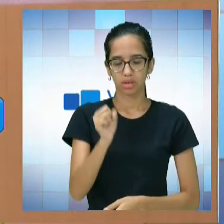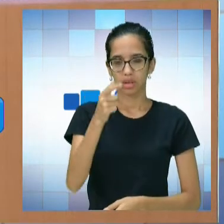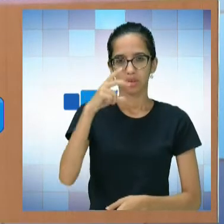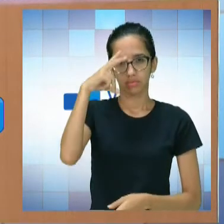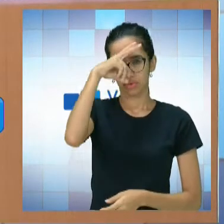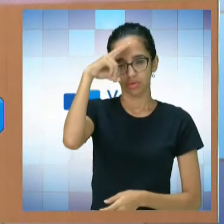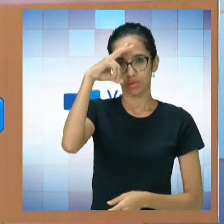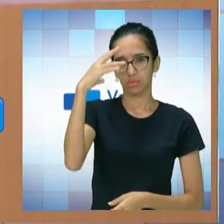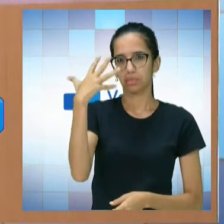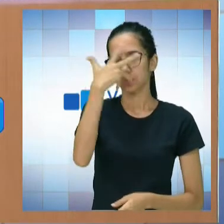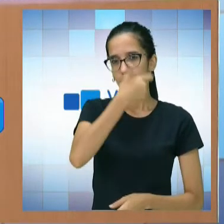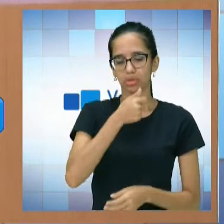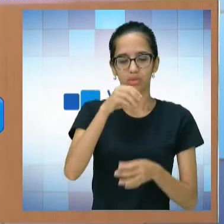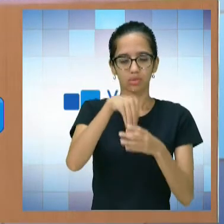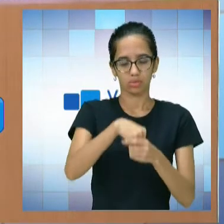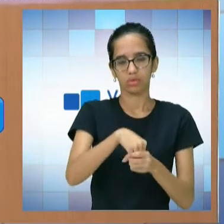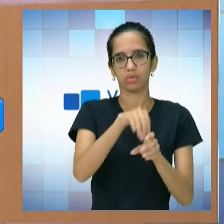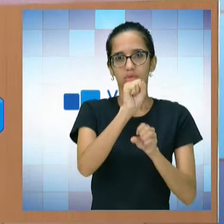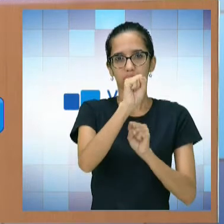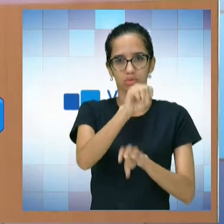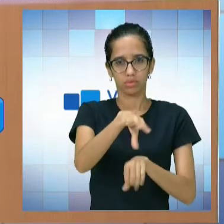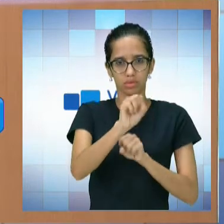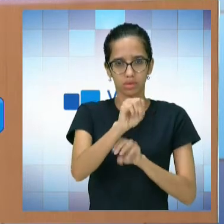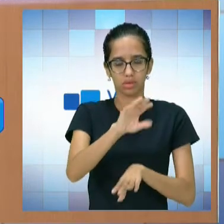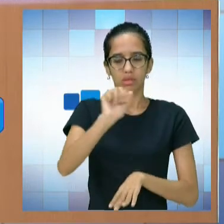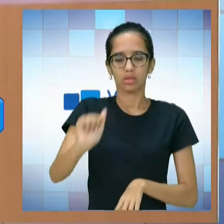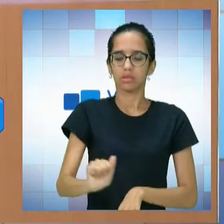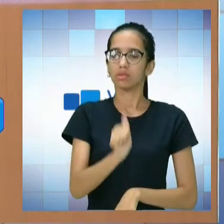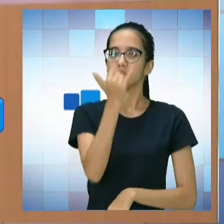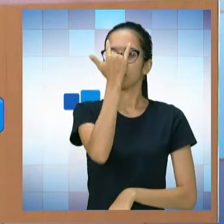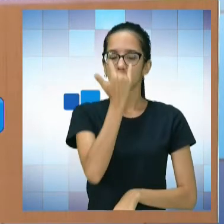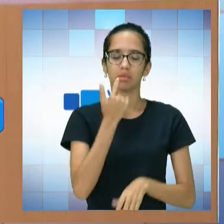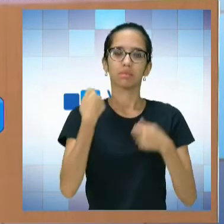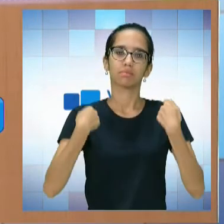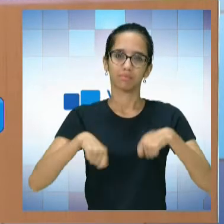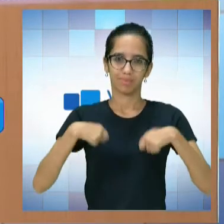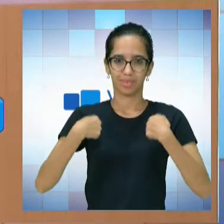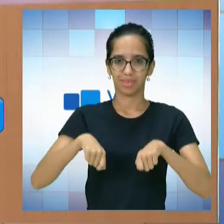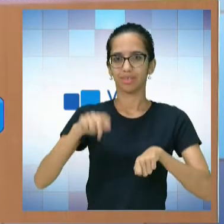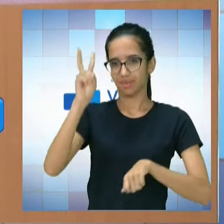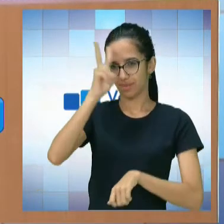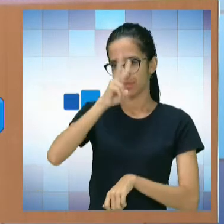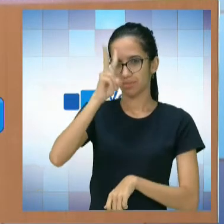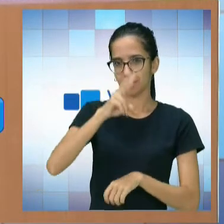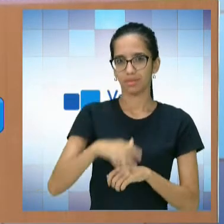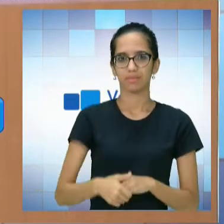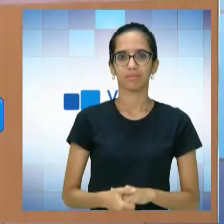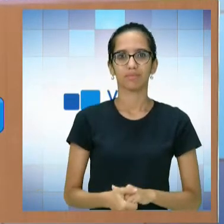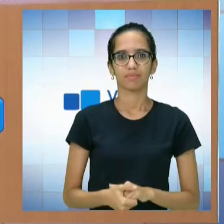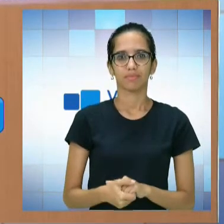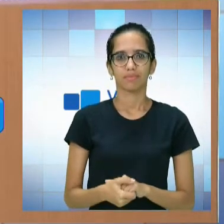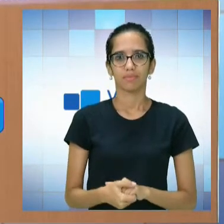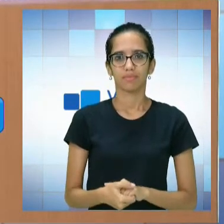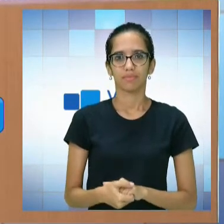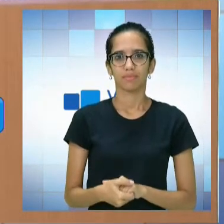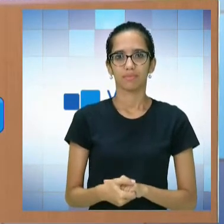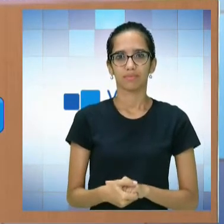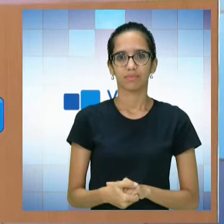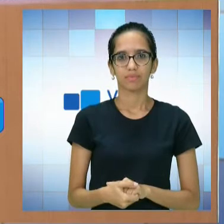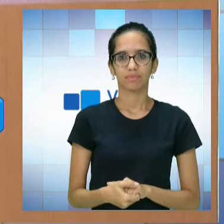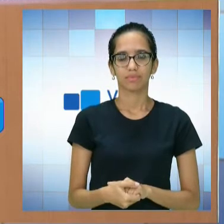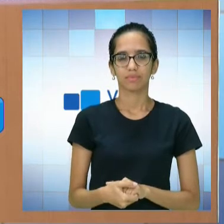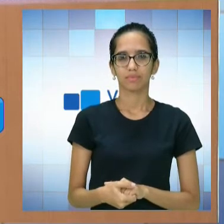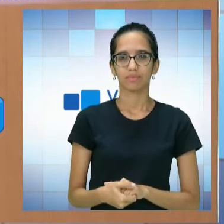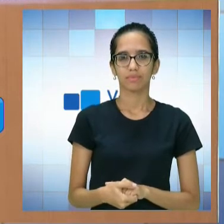muito bonita dentro da área educacional da SEP, merece essa homenagem. Certo. E, professor,